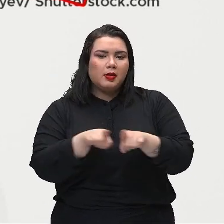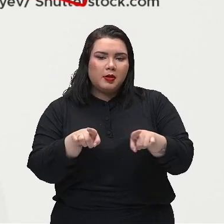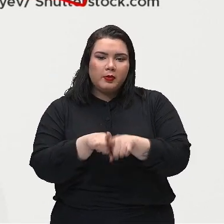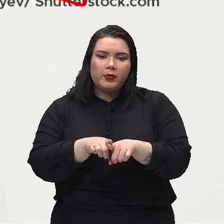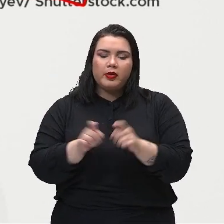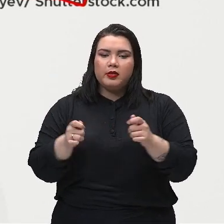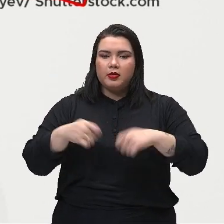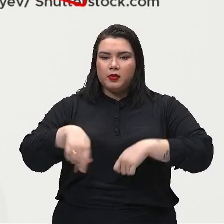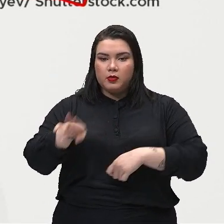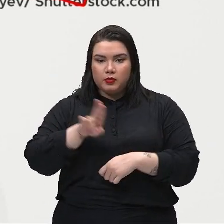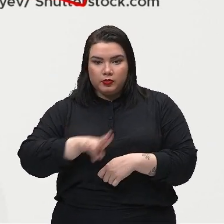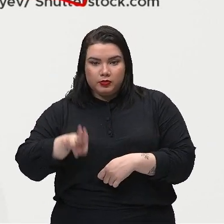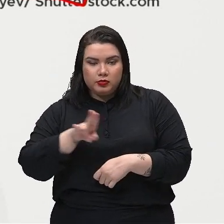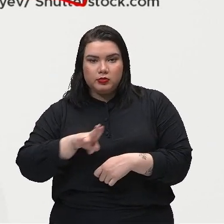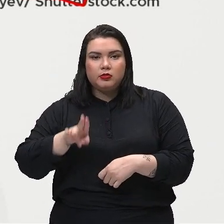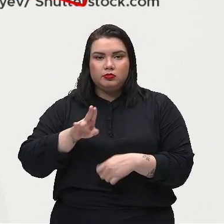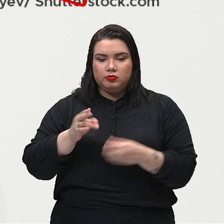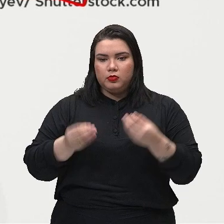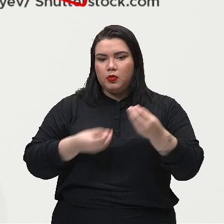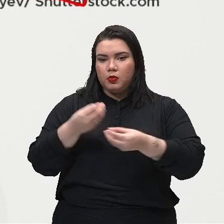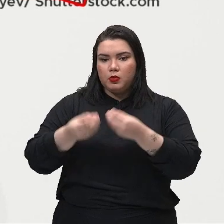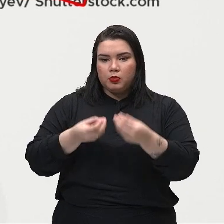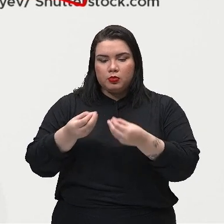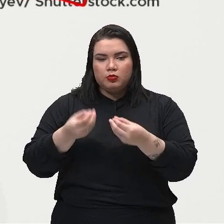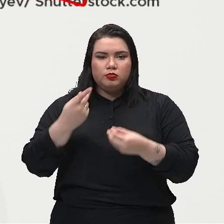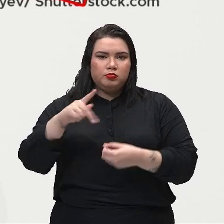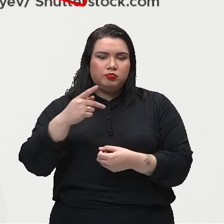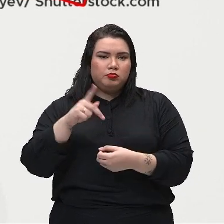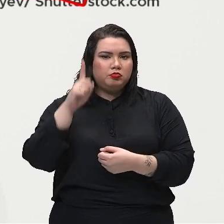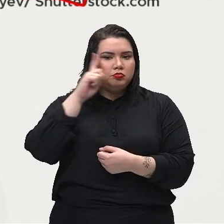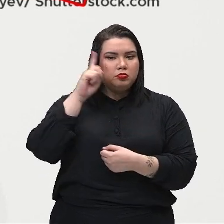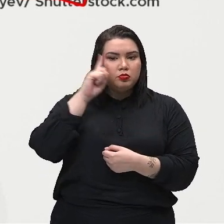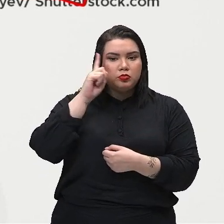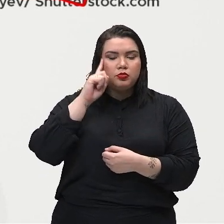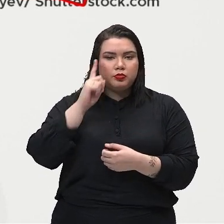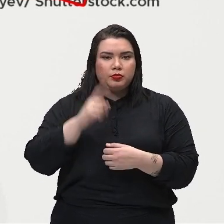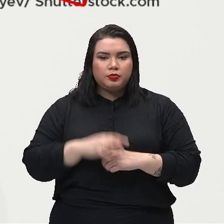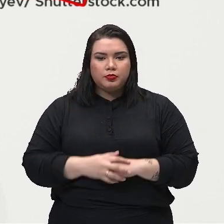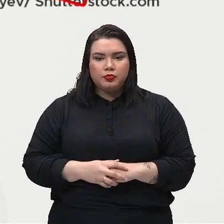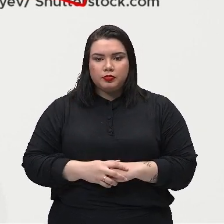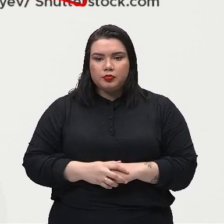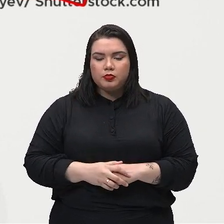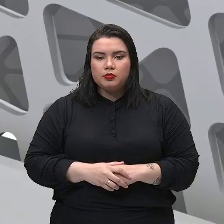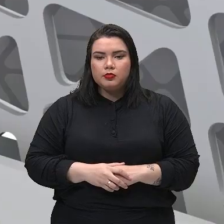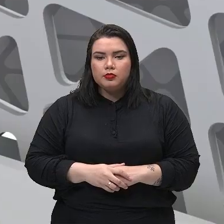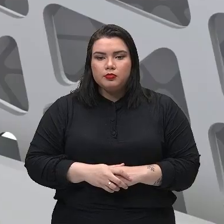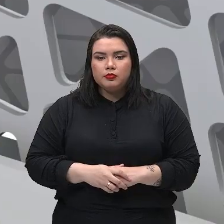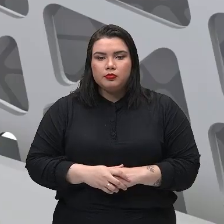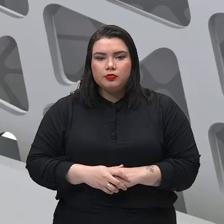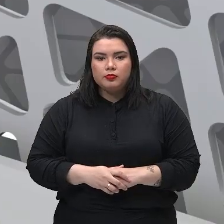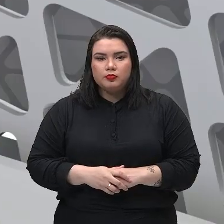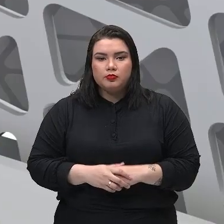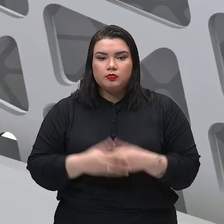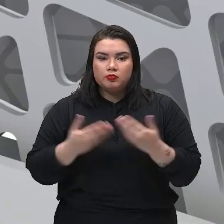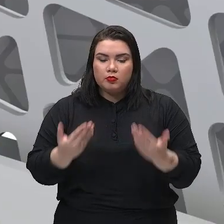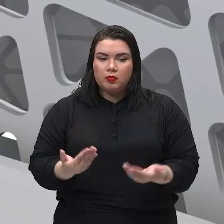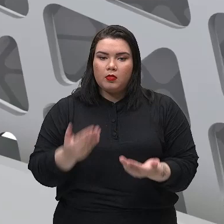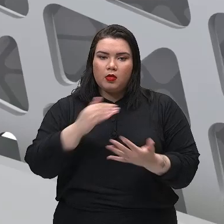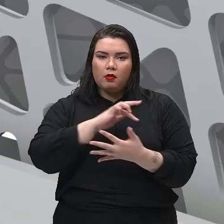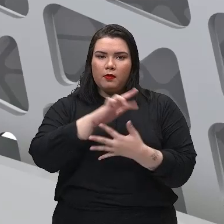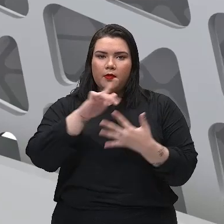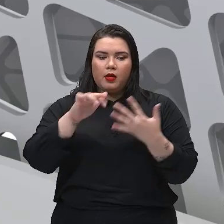o que você pode utilizar aí no seu dia a dia, tá bom? Então, são vários